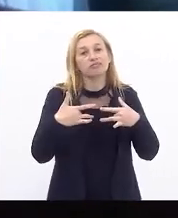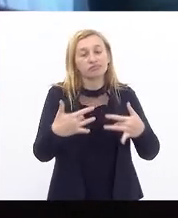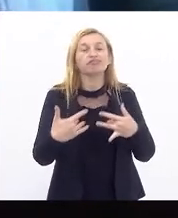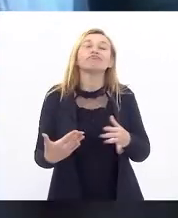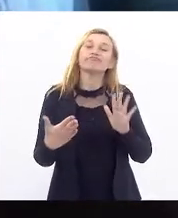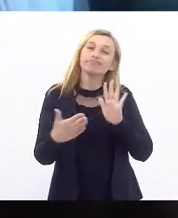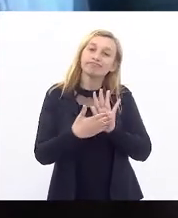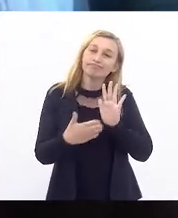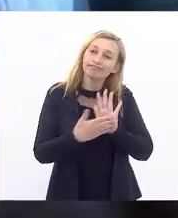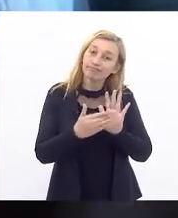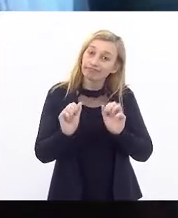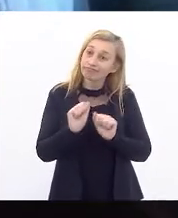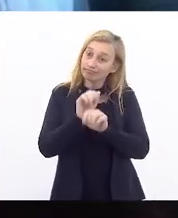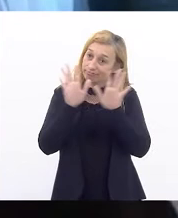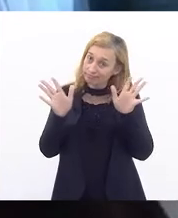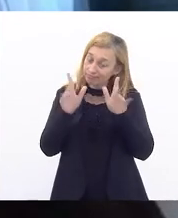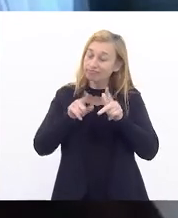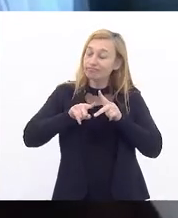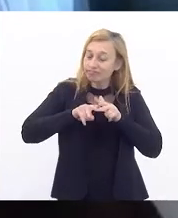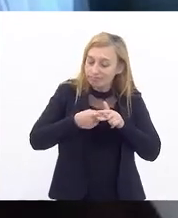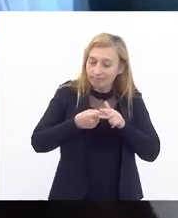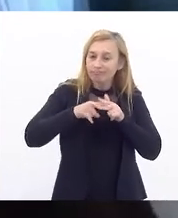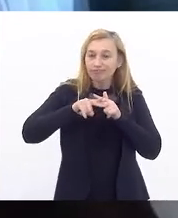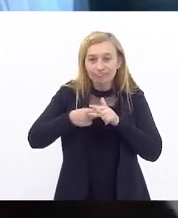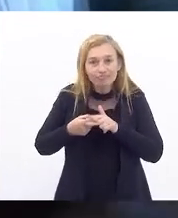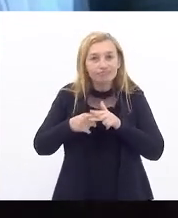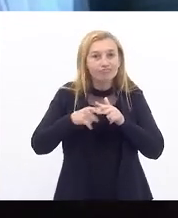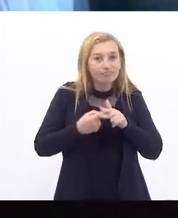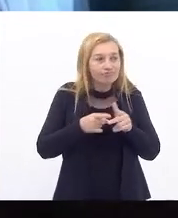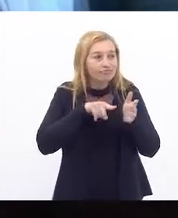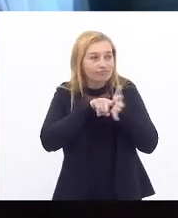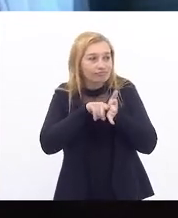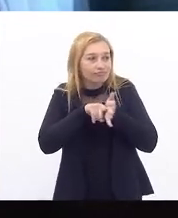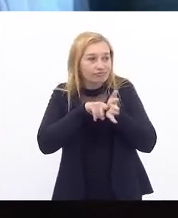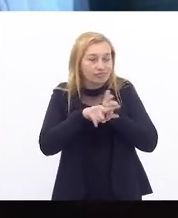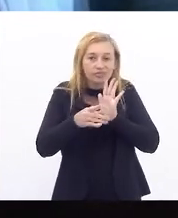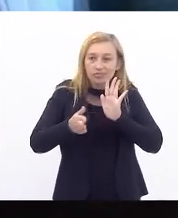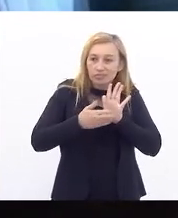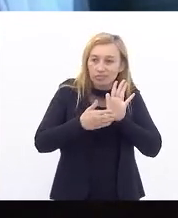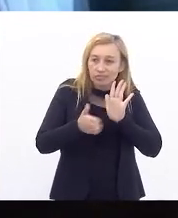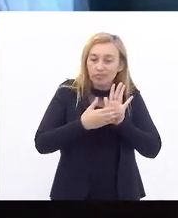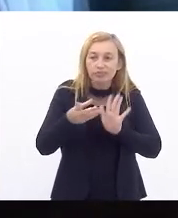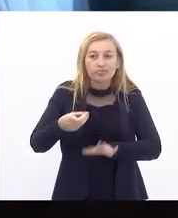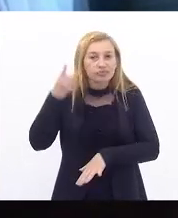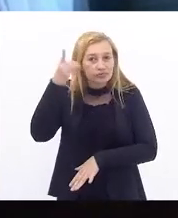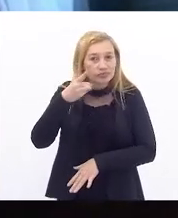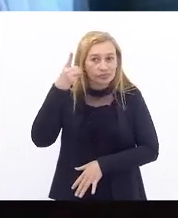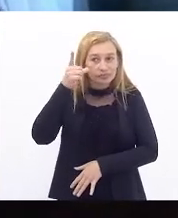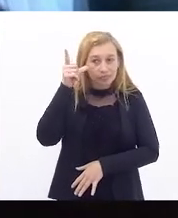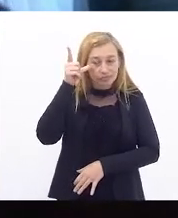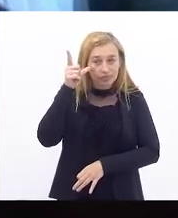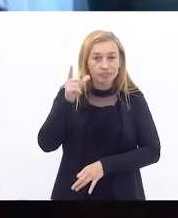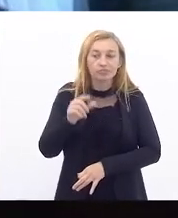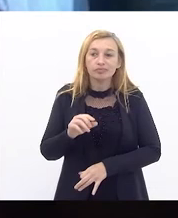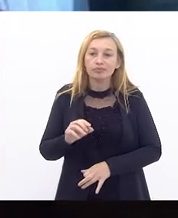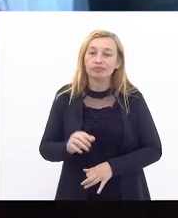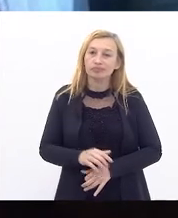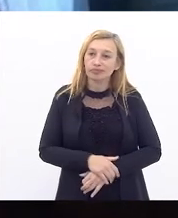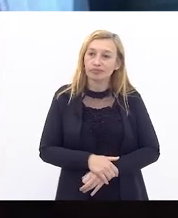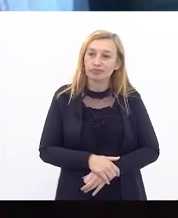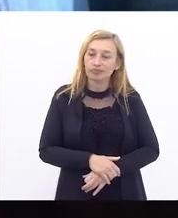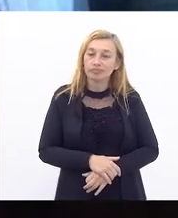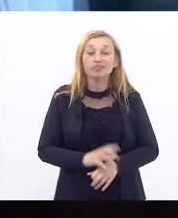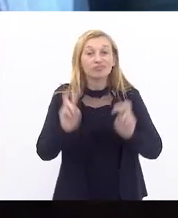proposta, claro, com os ajustes e com a fiscalização proposta pela deputada Lucinha, mas o espírito da